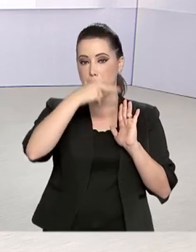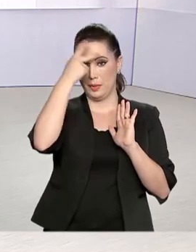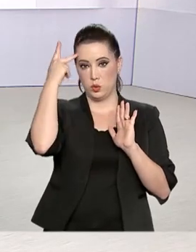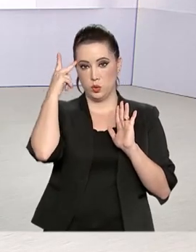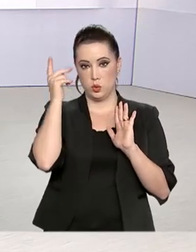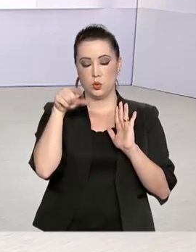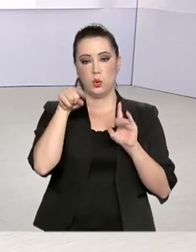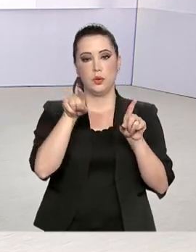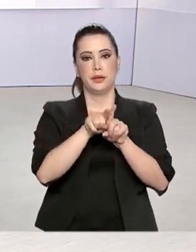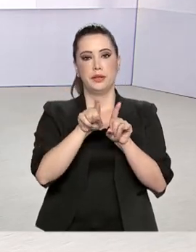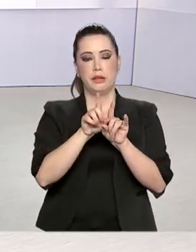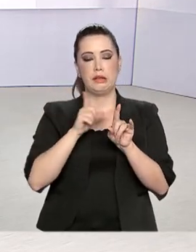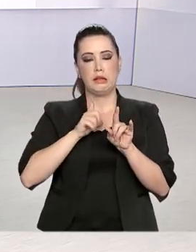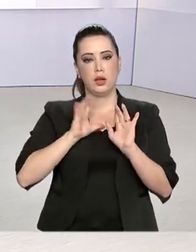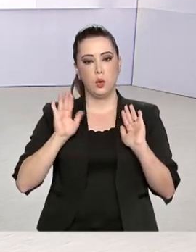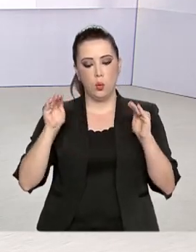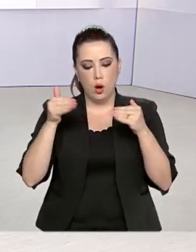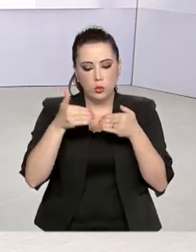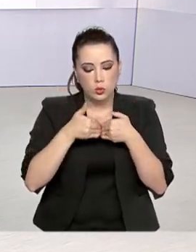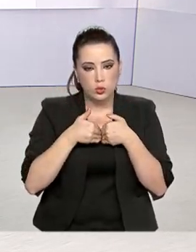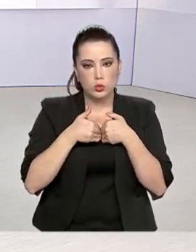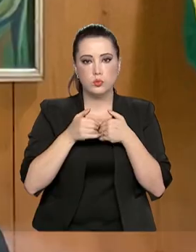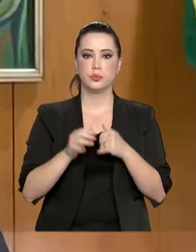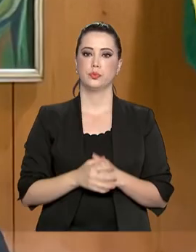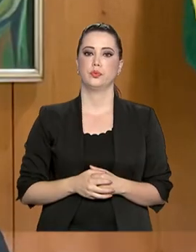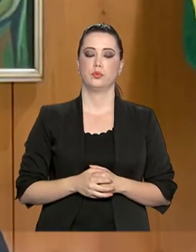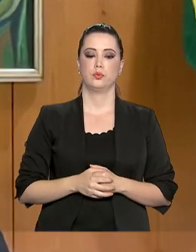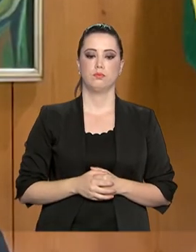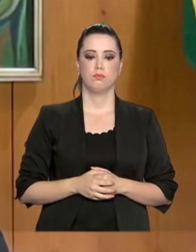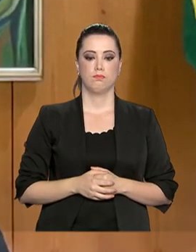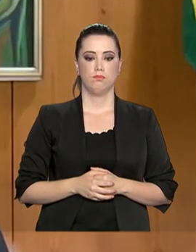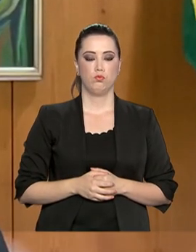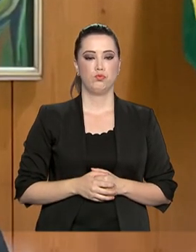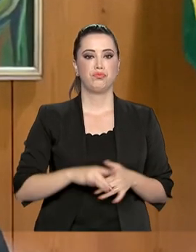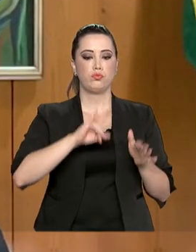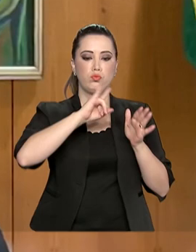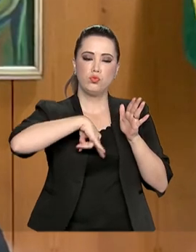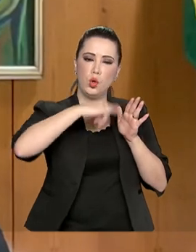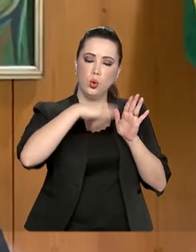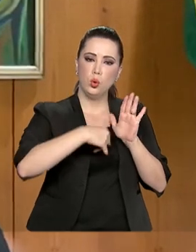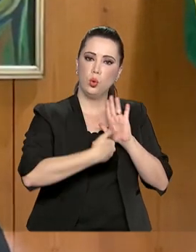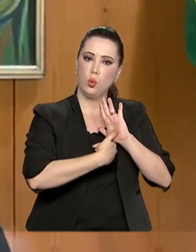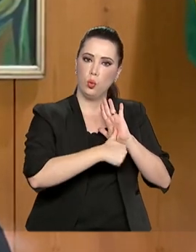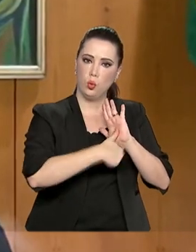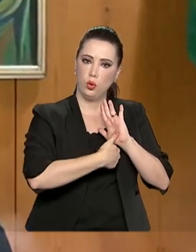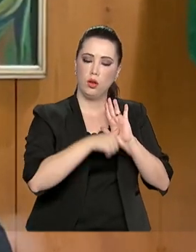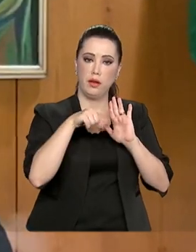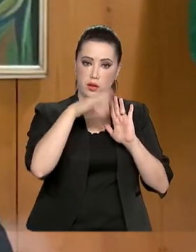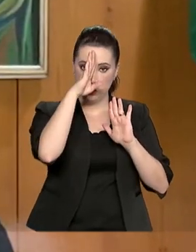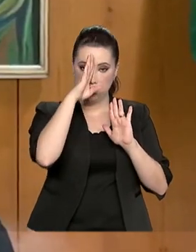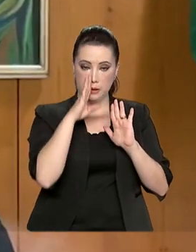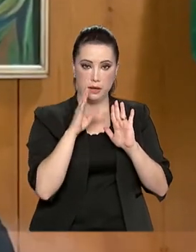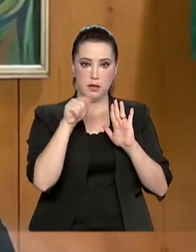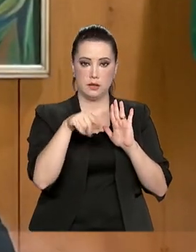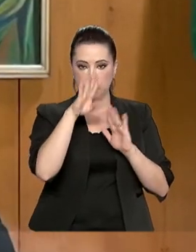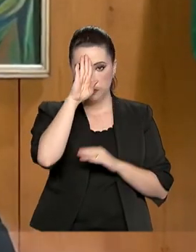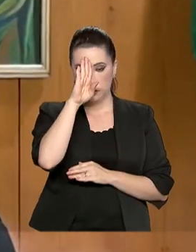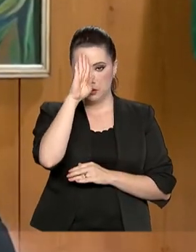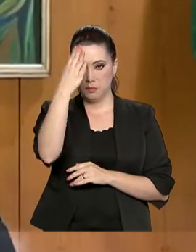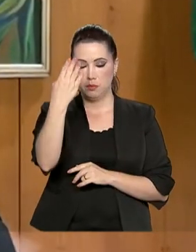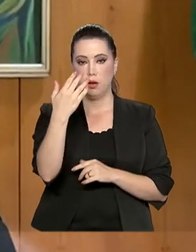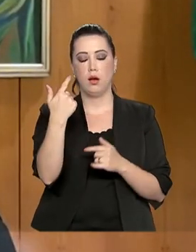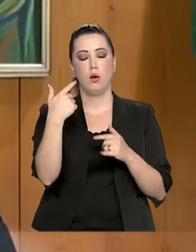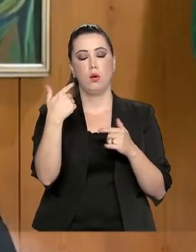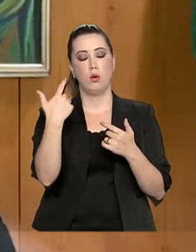transtorno do espectro autista. A carteira é gratuita e garante prioridade nas